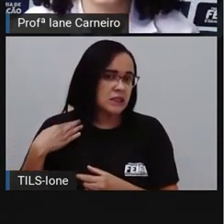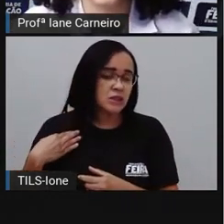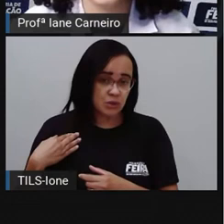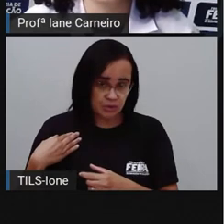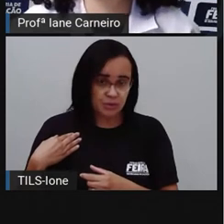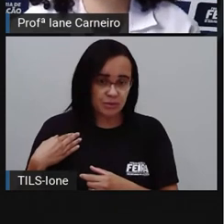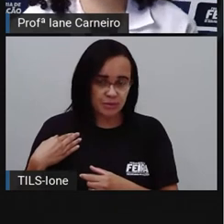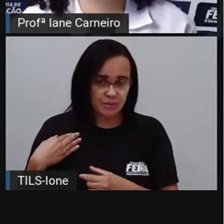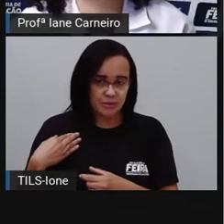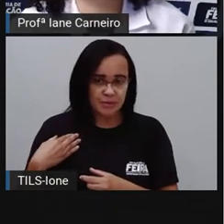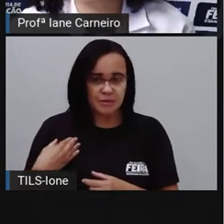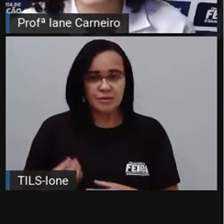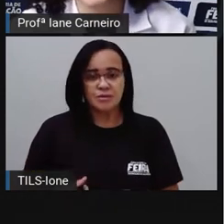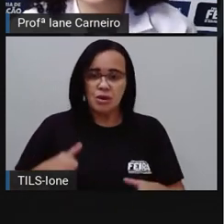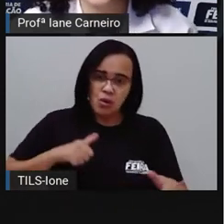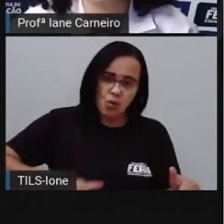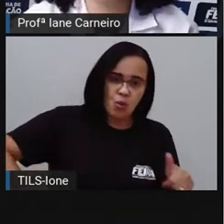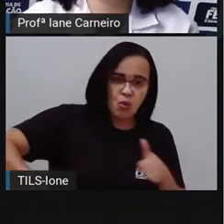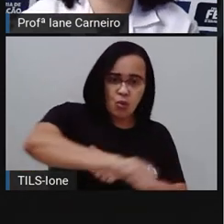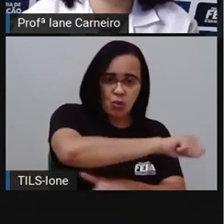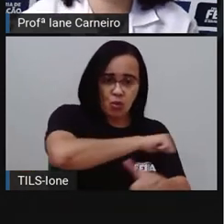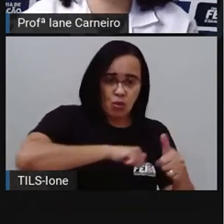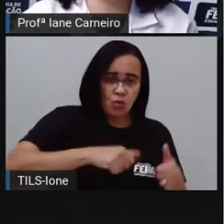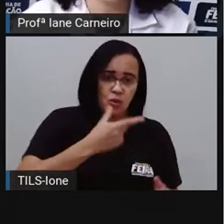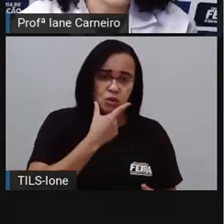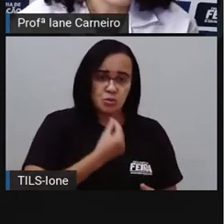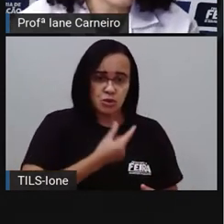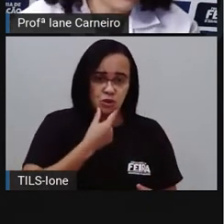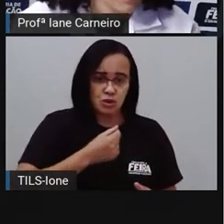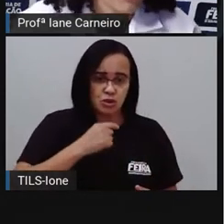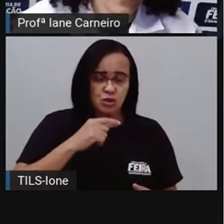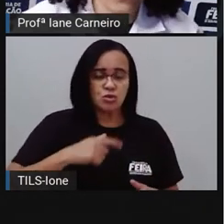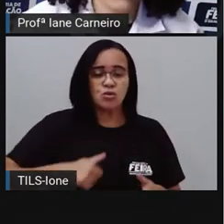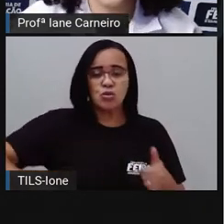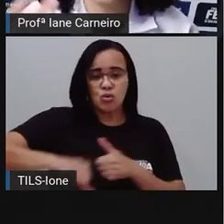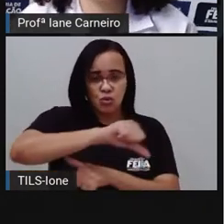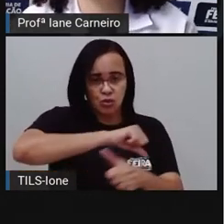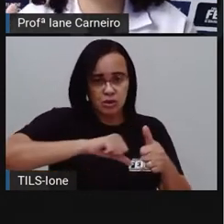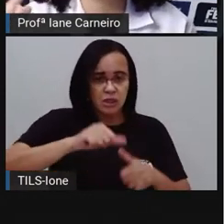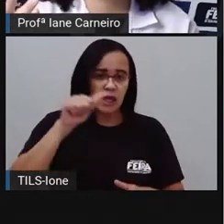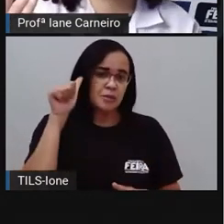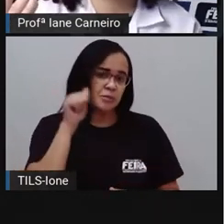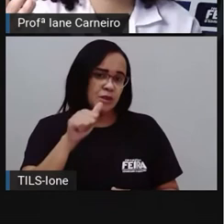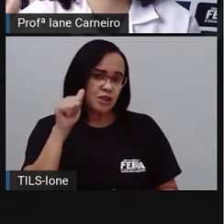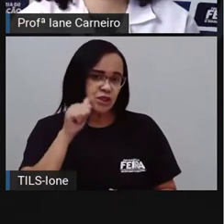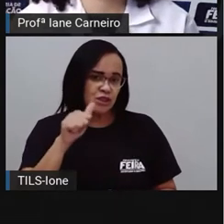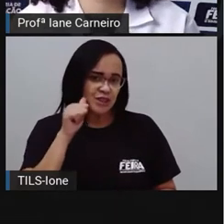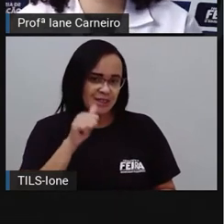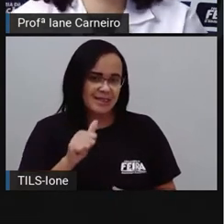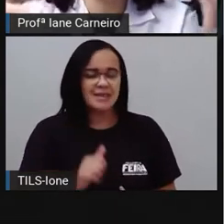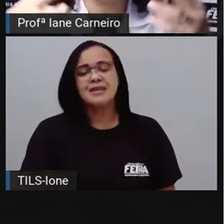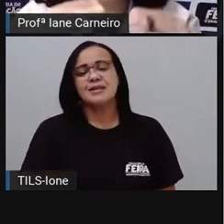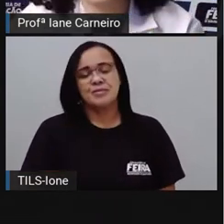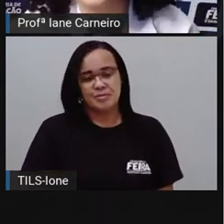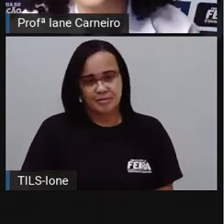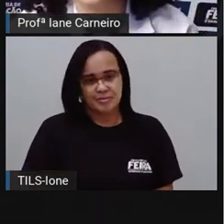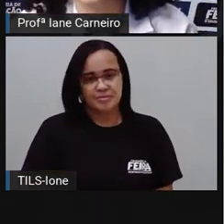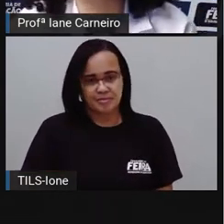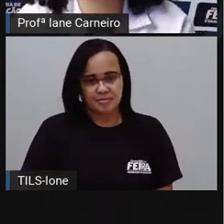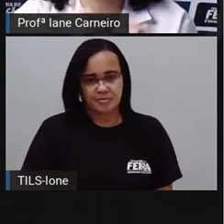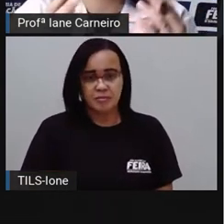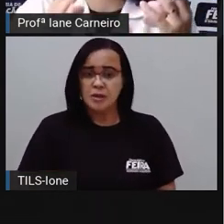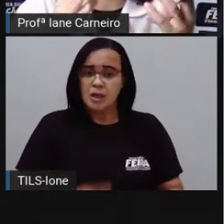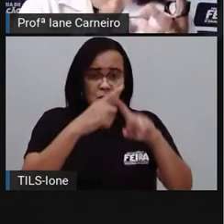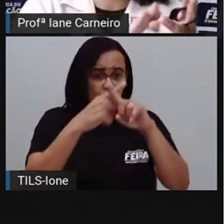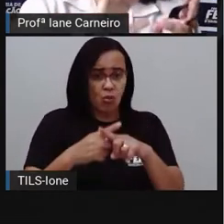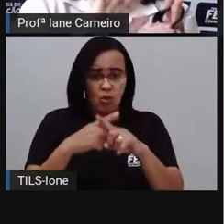menino é menina, tá bom? Quando a prova fala oposto, não quer dizer que são coisas que estão competindo, né?